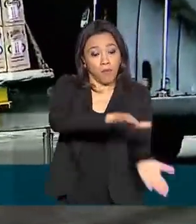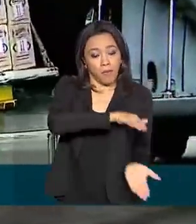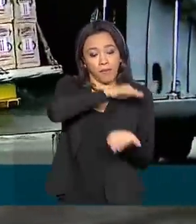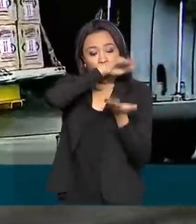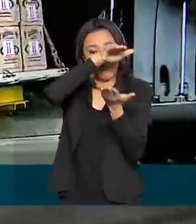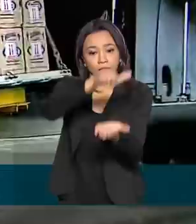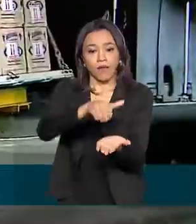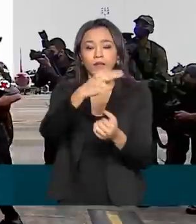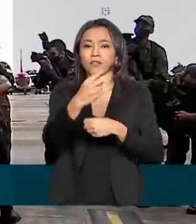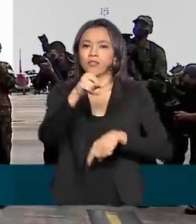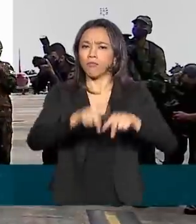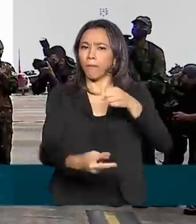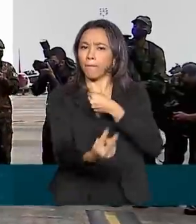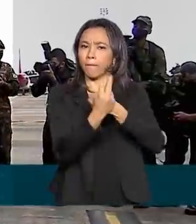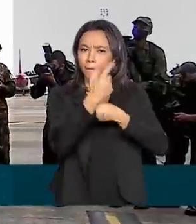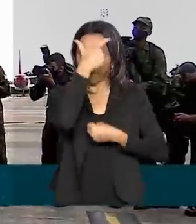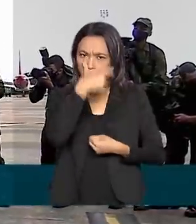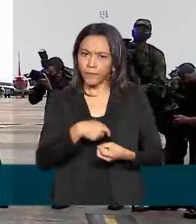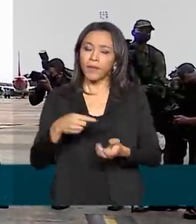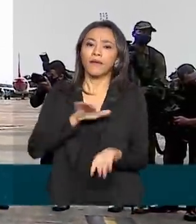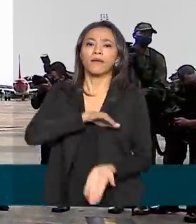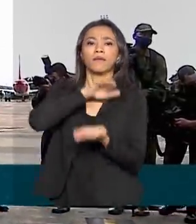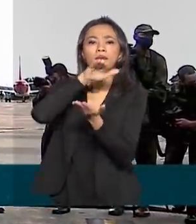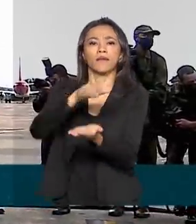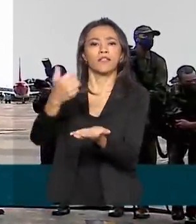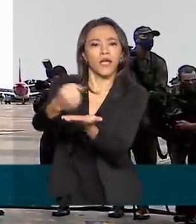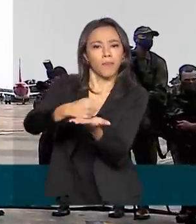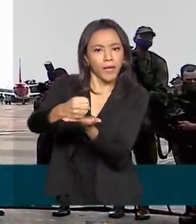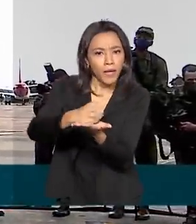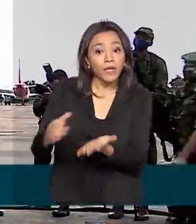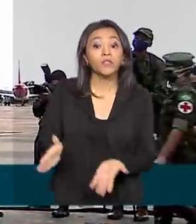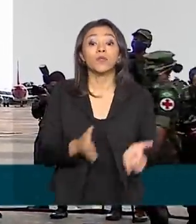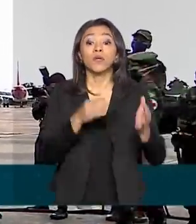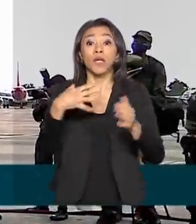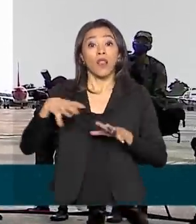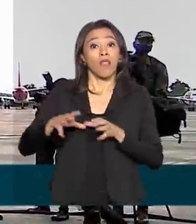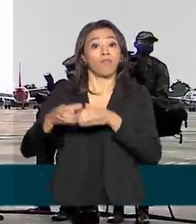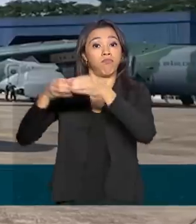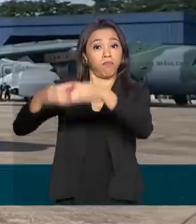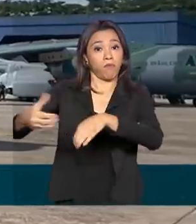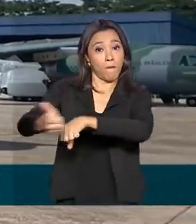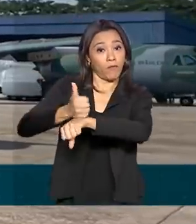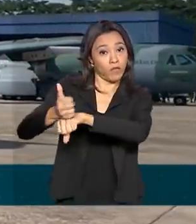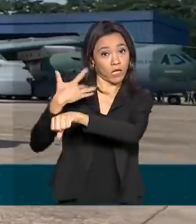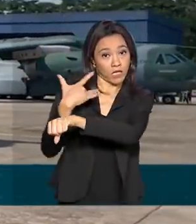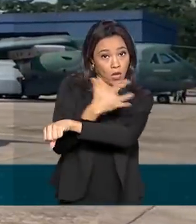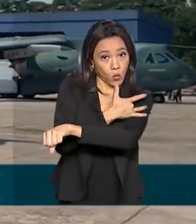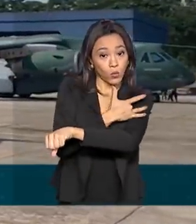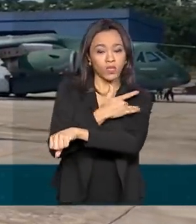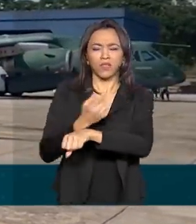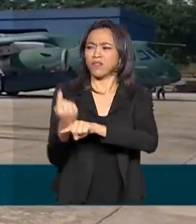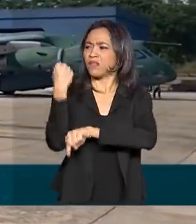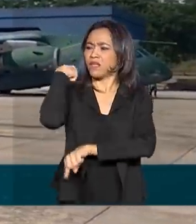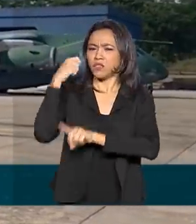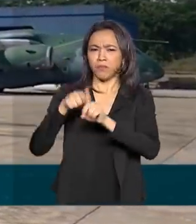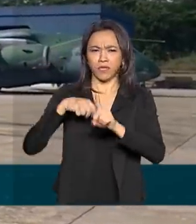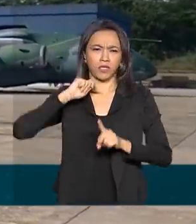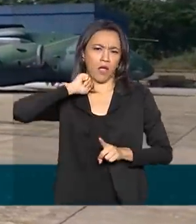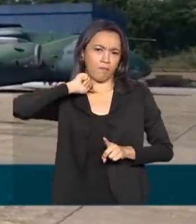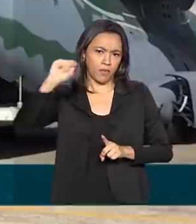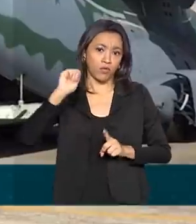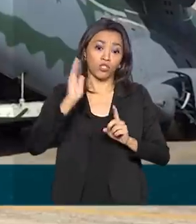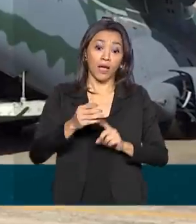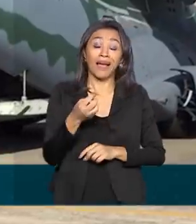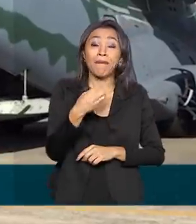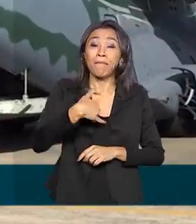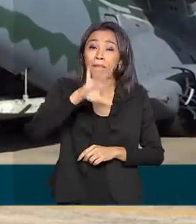e de proteção individual e de medicamentos, além do transporte de profissionais de saúde. Desde abril, a FAB fez mais de 300